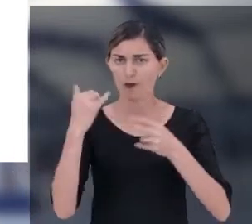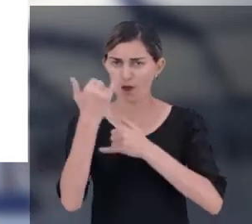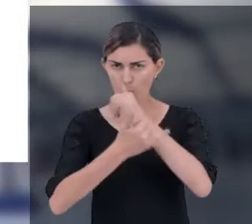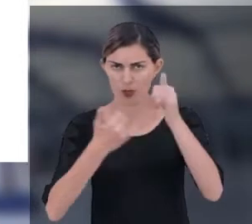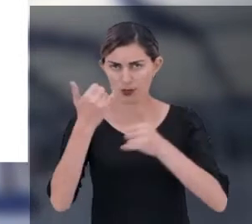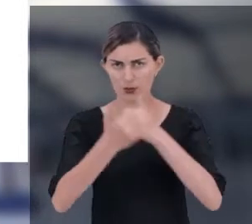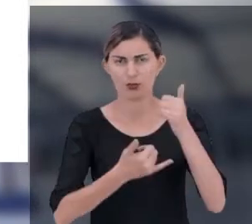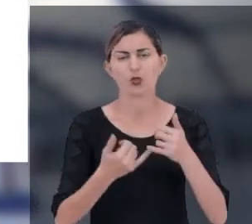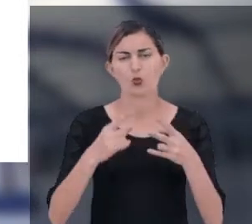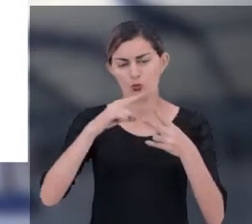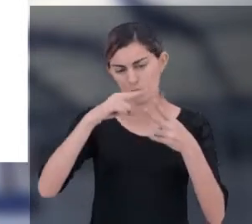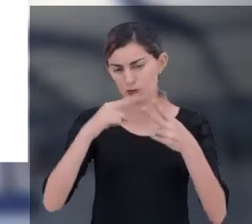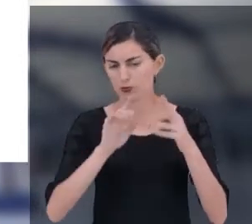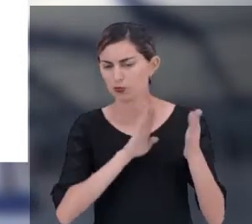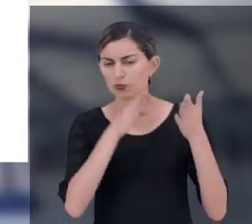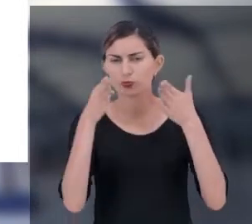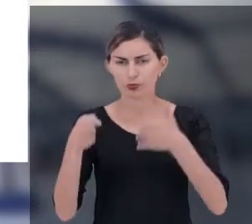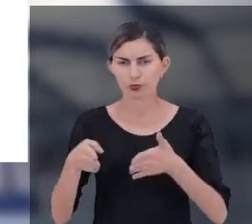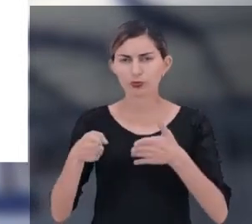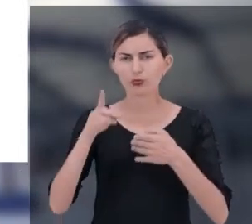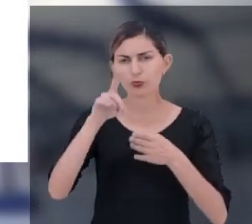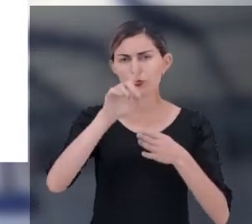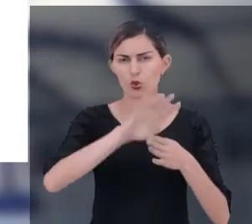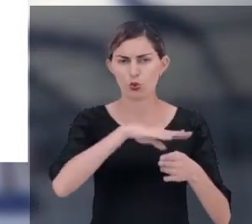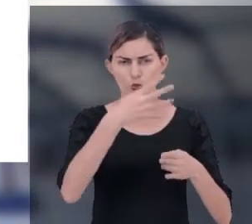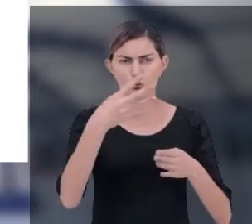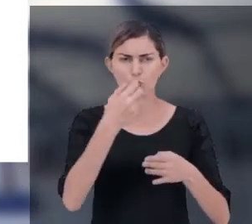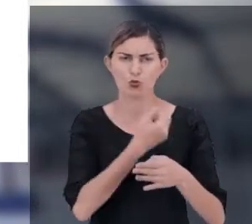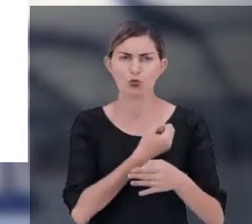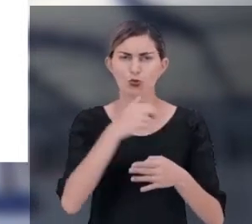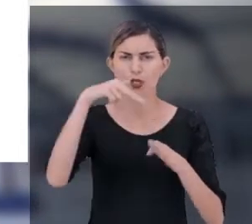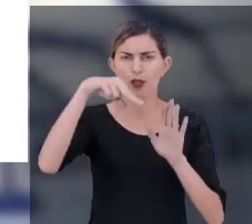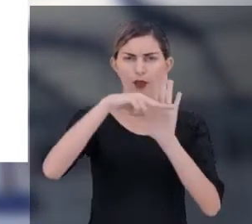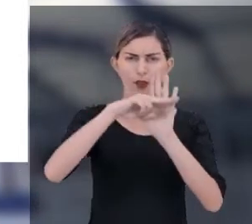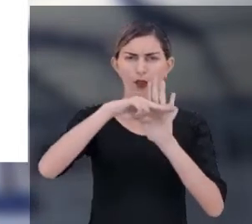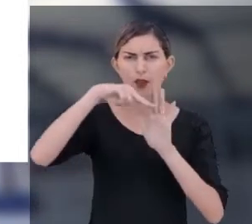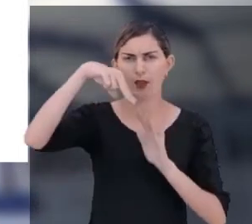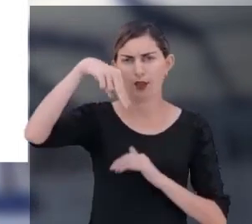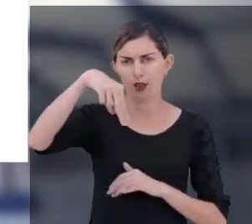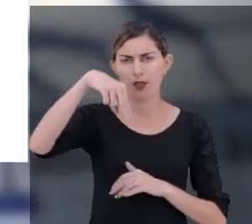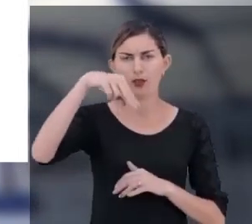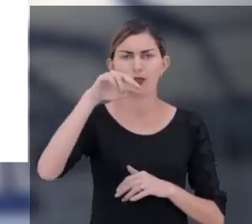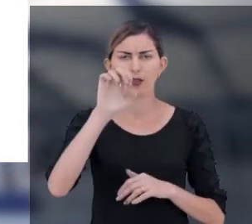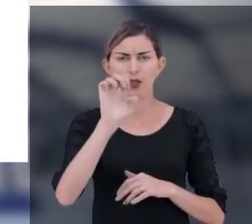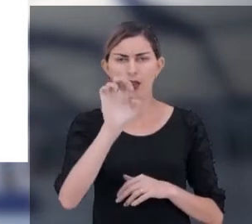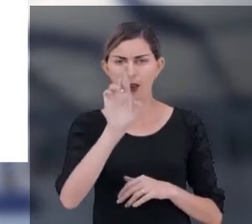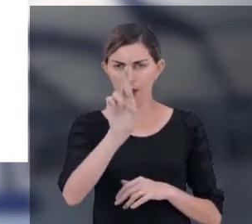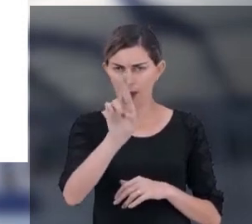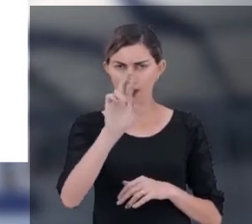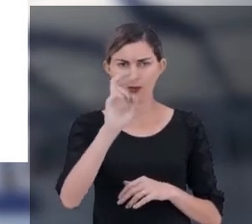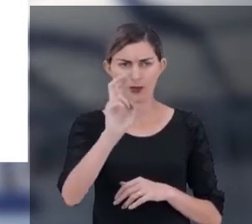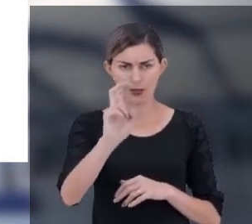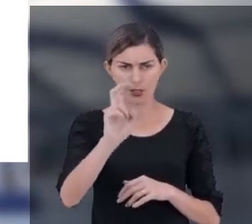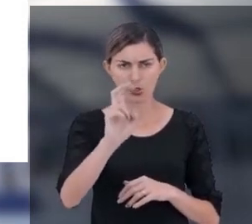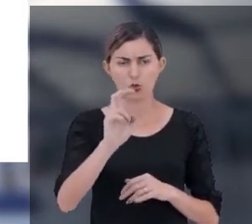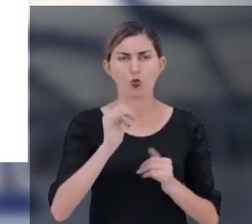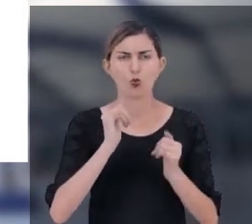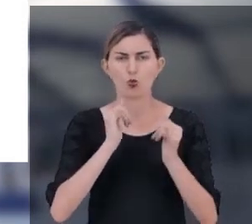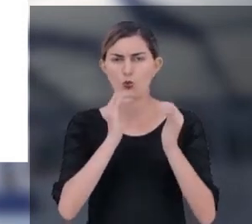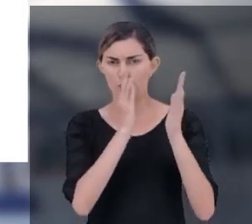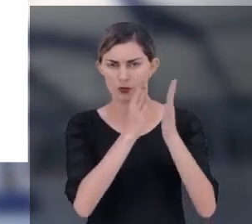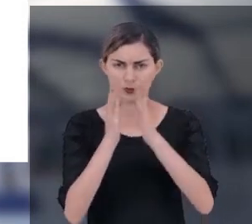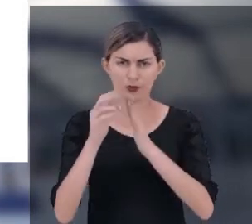informações, eu vou me direcionar ao quadro número 1 da NR5, conforme vocês podem acompanhar, e este